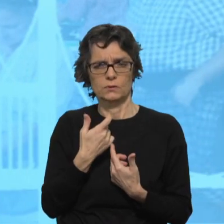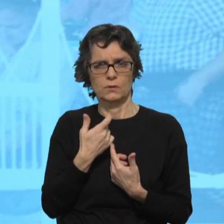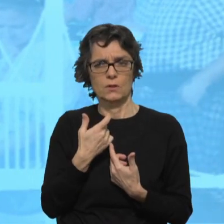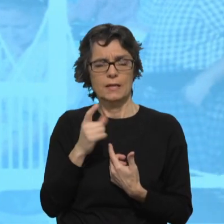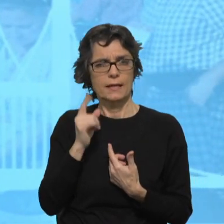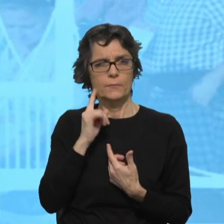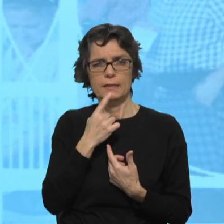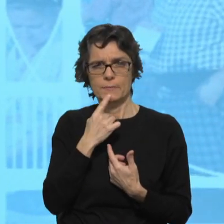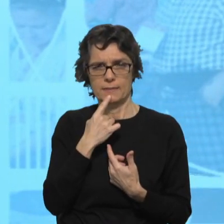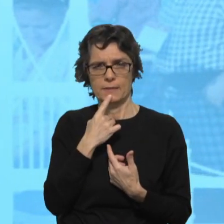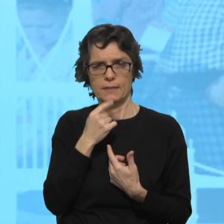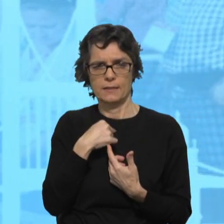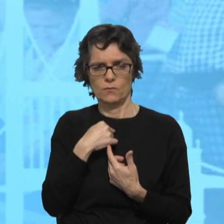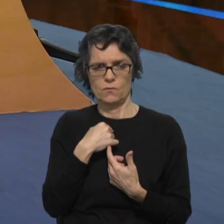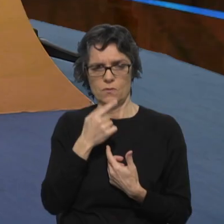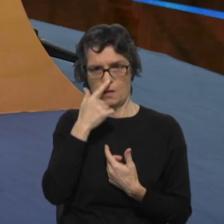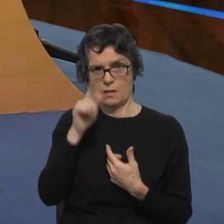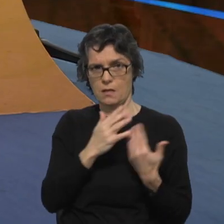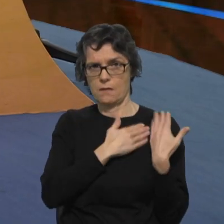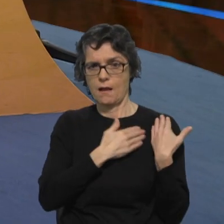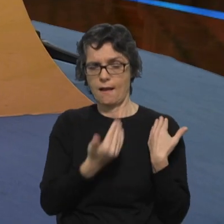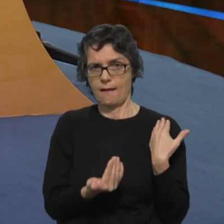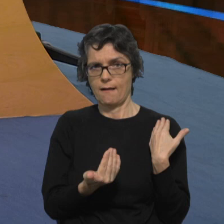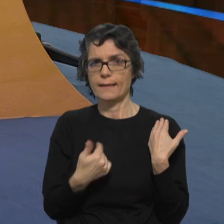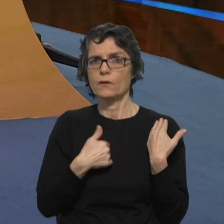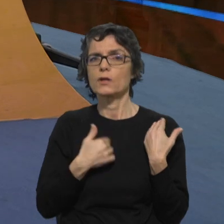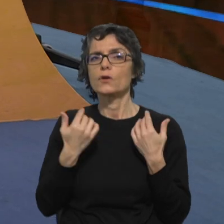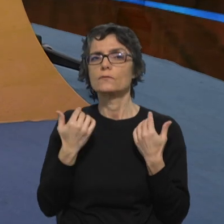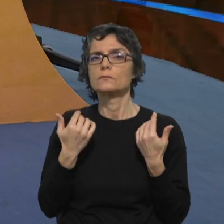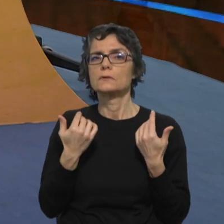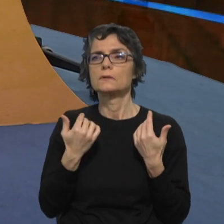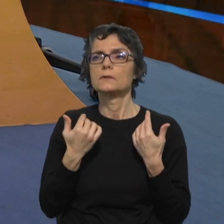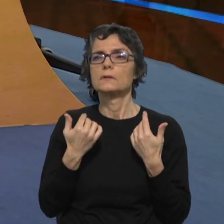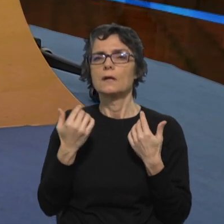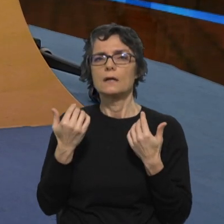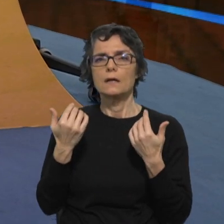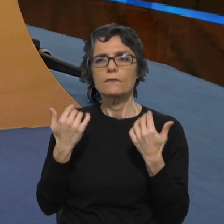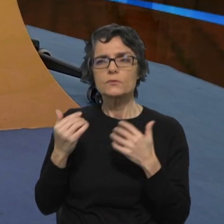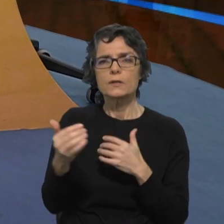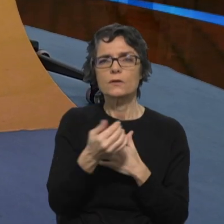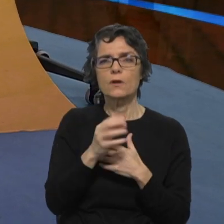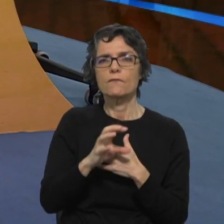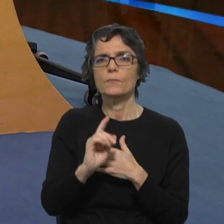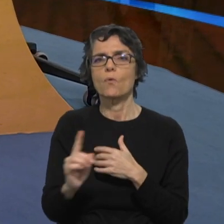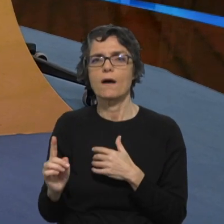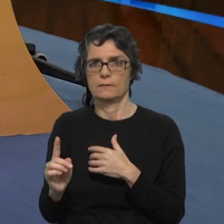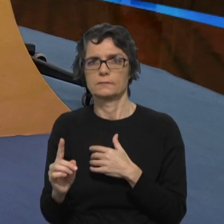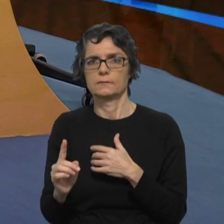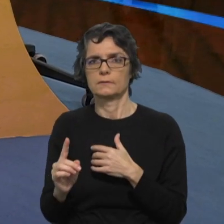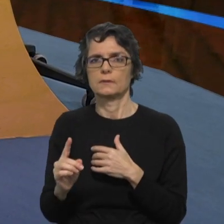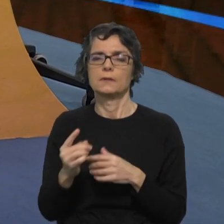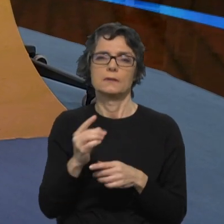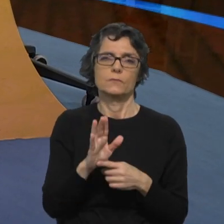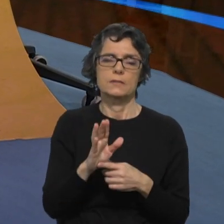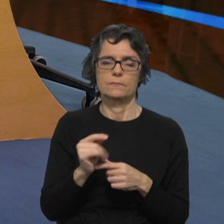muito importante recuperar também a relação que temos quase de macramé, não é? Entre, por exemplo,